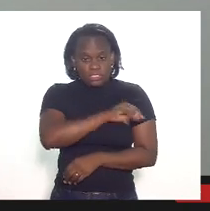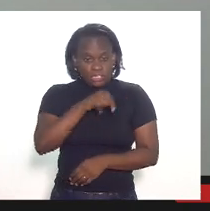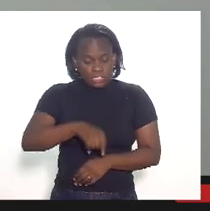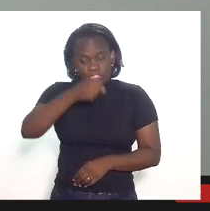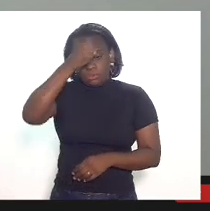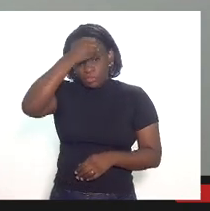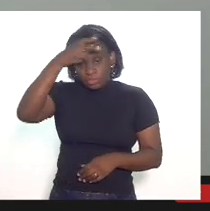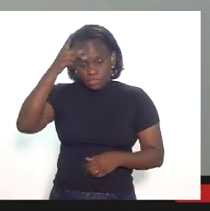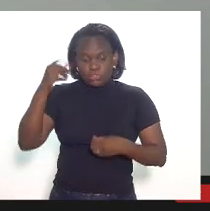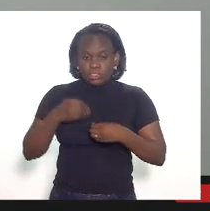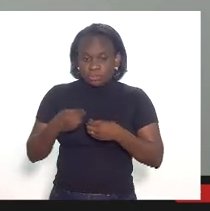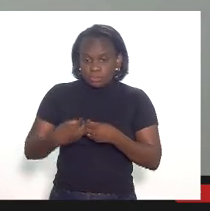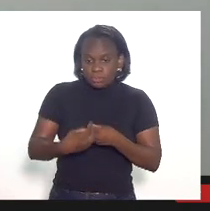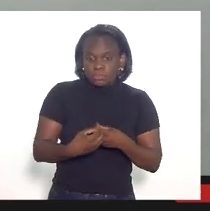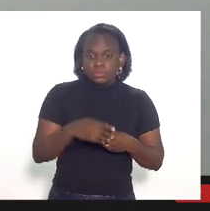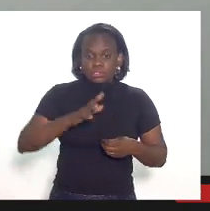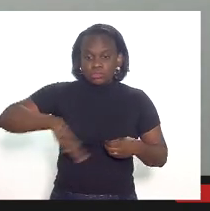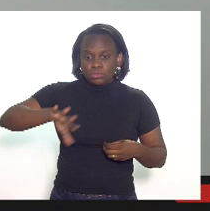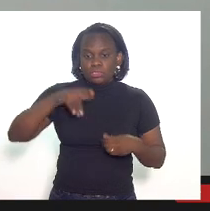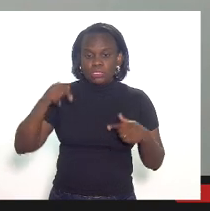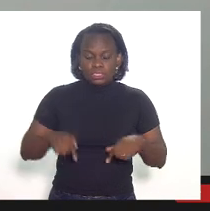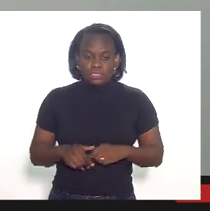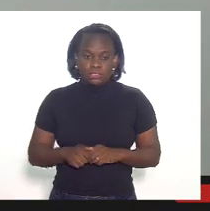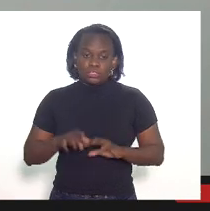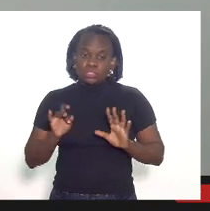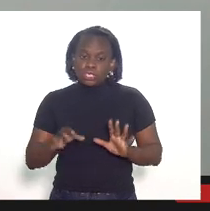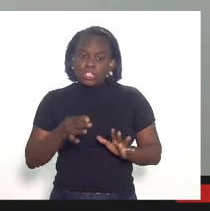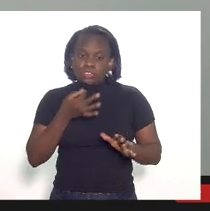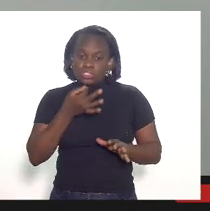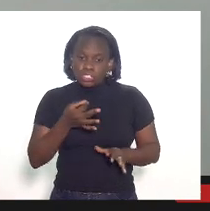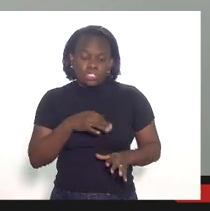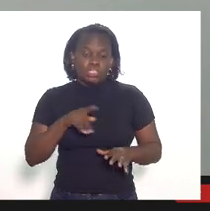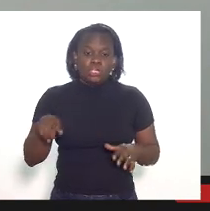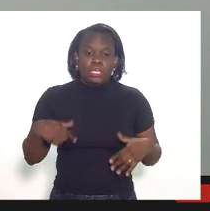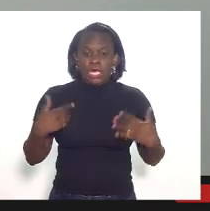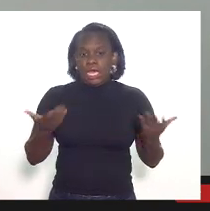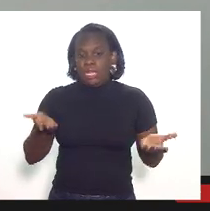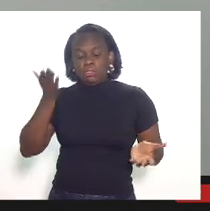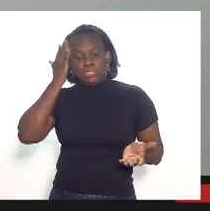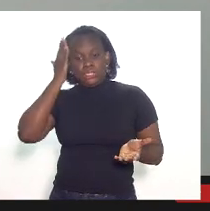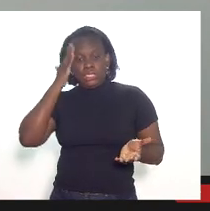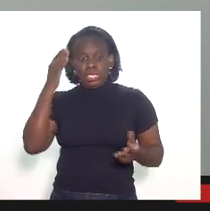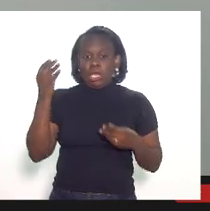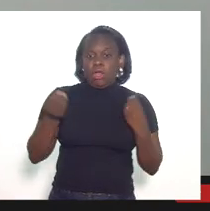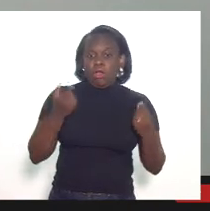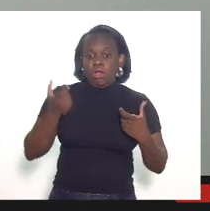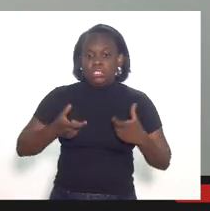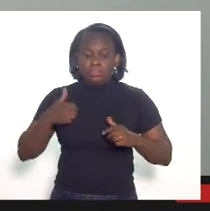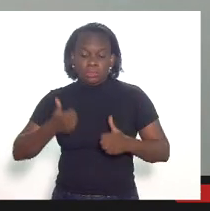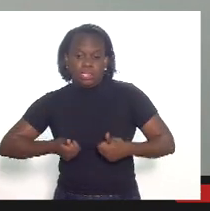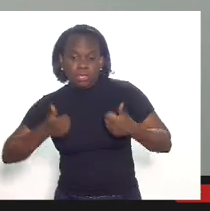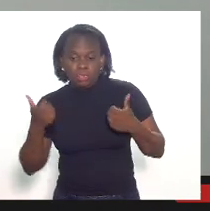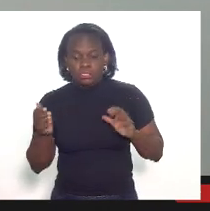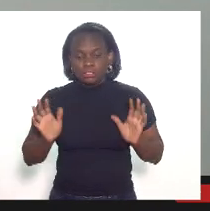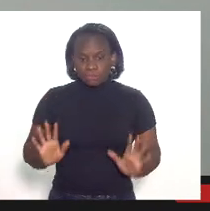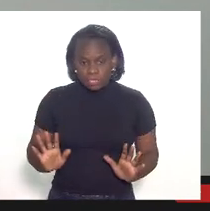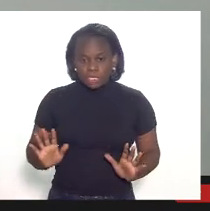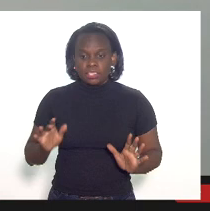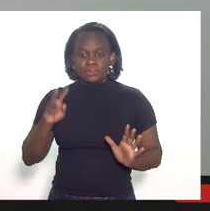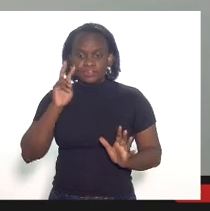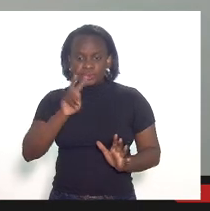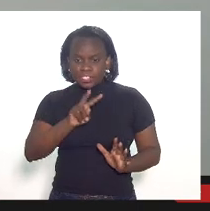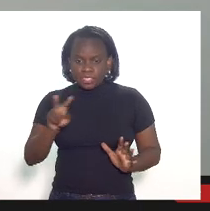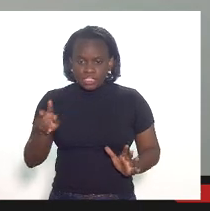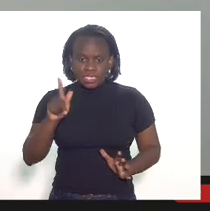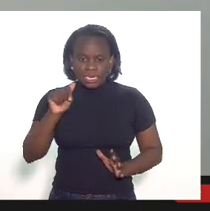municípios e para o estado é só uma sugestão quem somos nós para saber exatamente onde deduzir mais tendo em vista o mercado